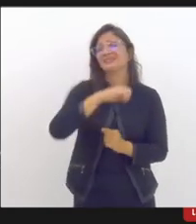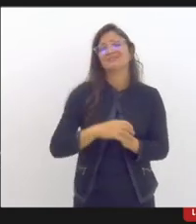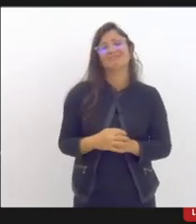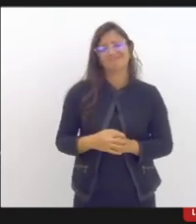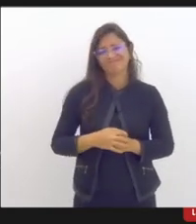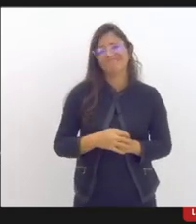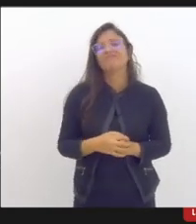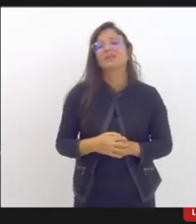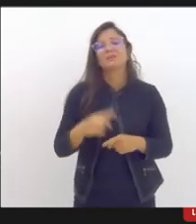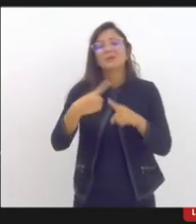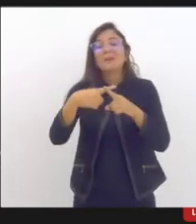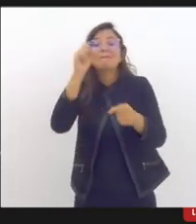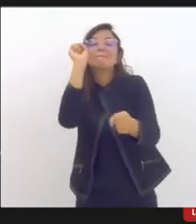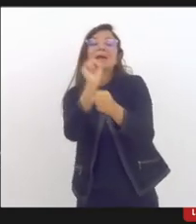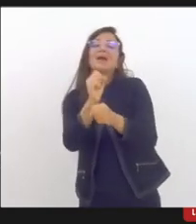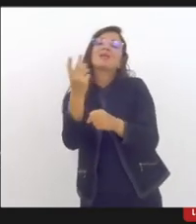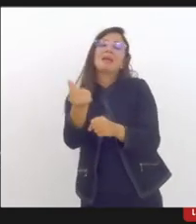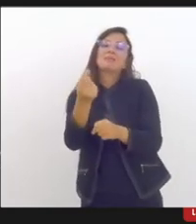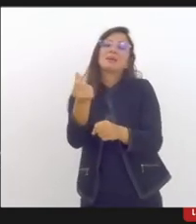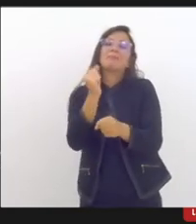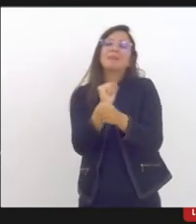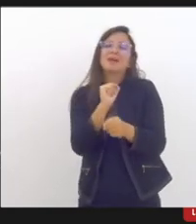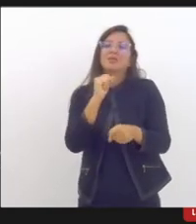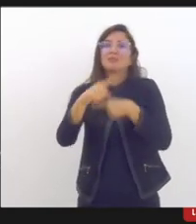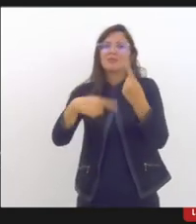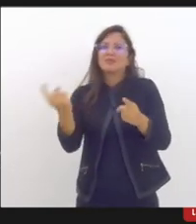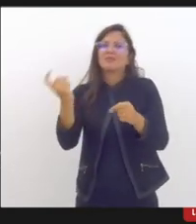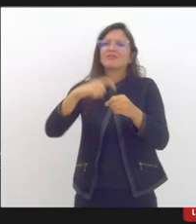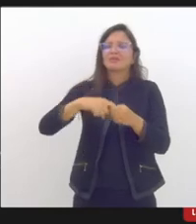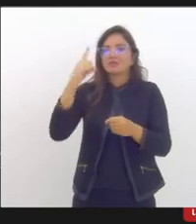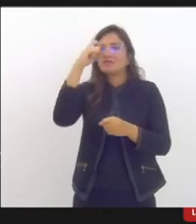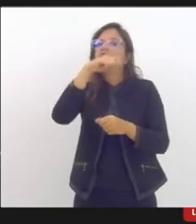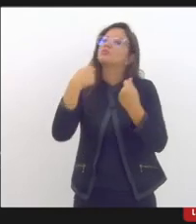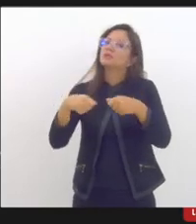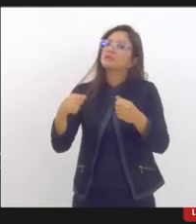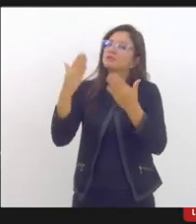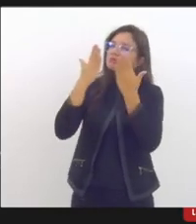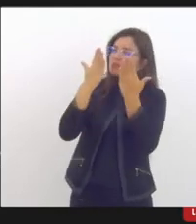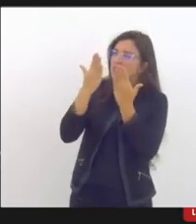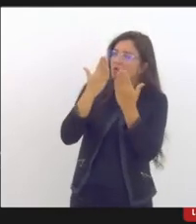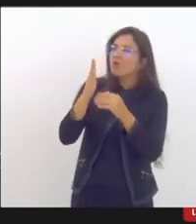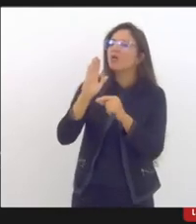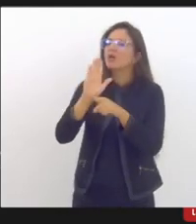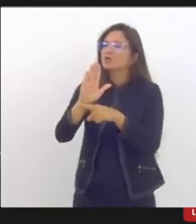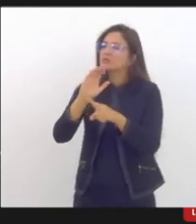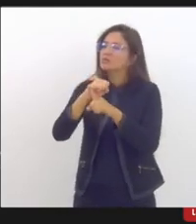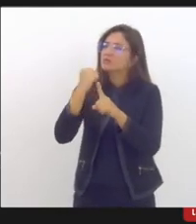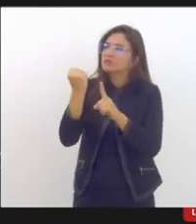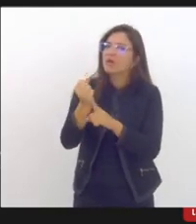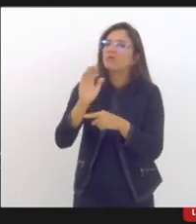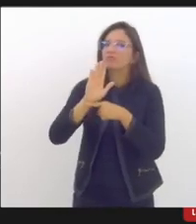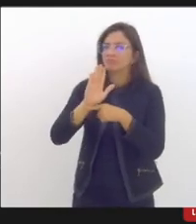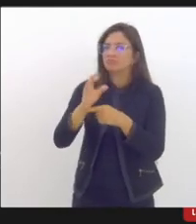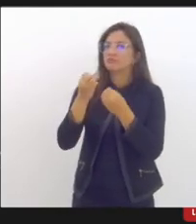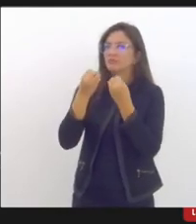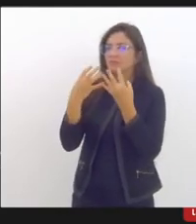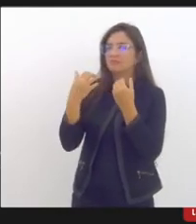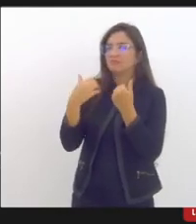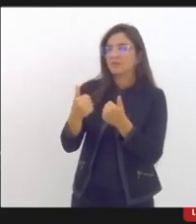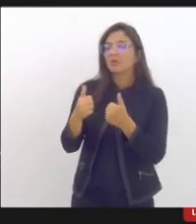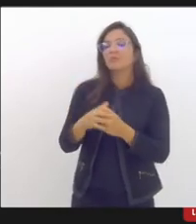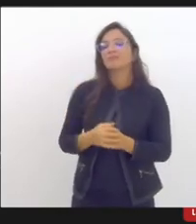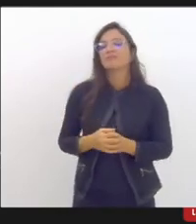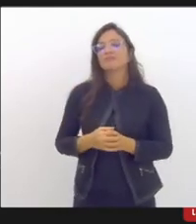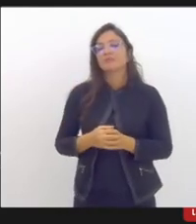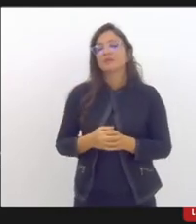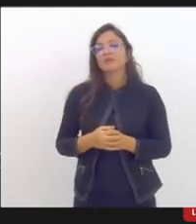a gente esteve trabalhando tanto com os psicólogos e os assuntos sociais das equipes, com todas as nossas escolas,